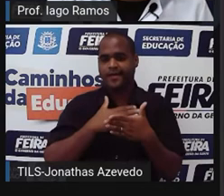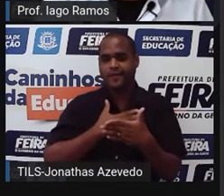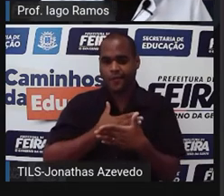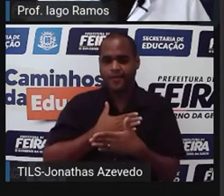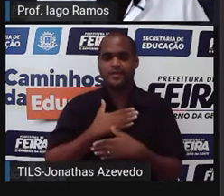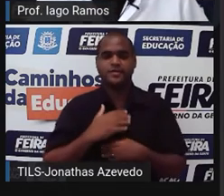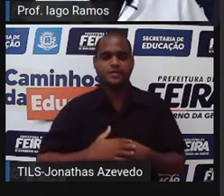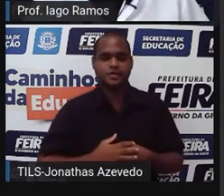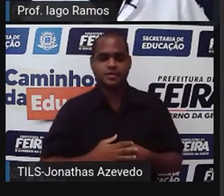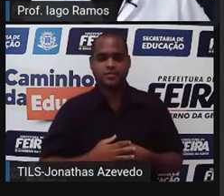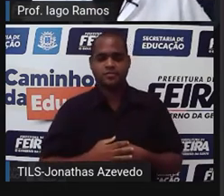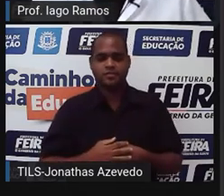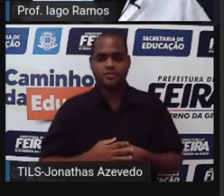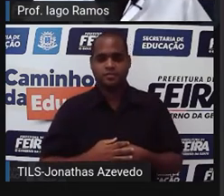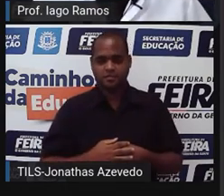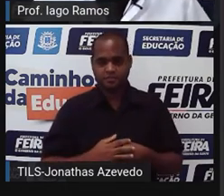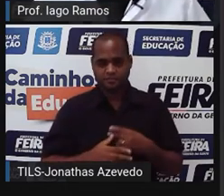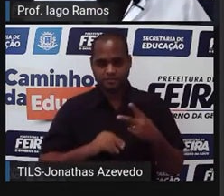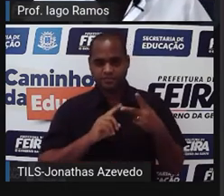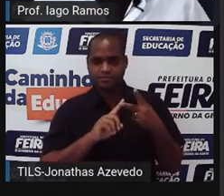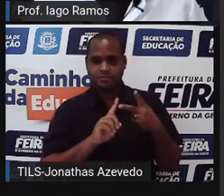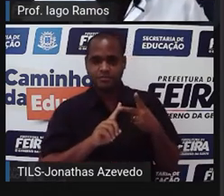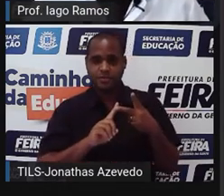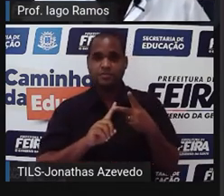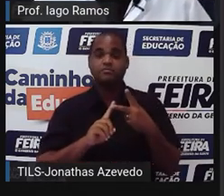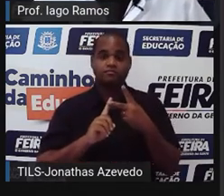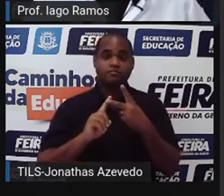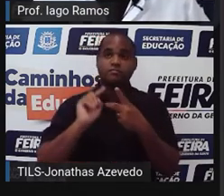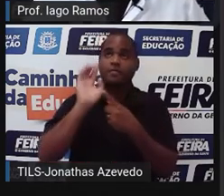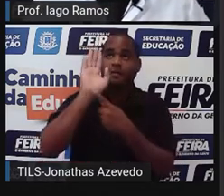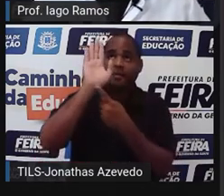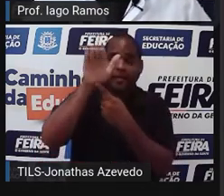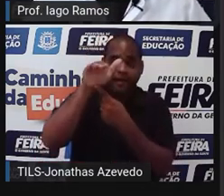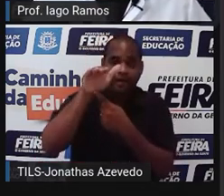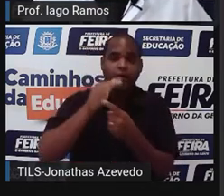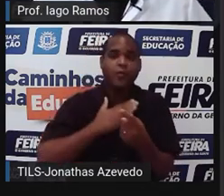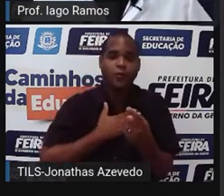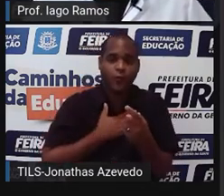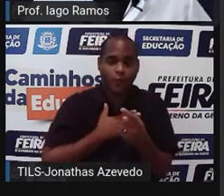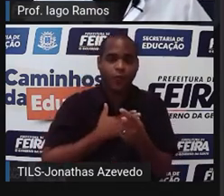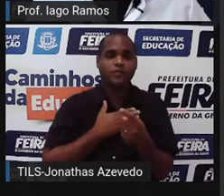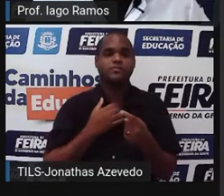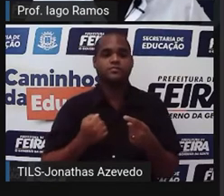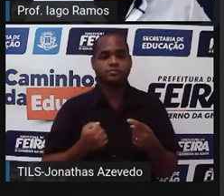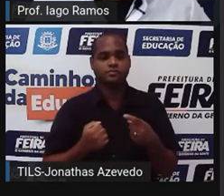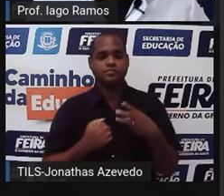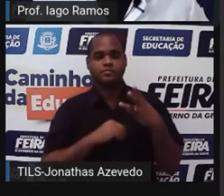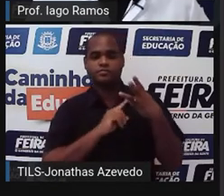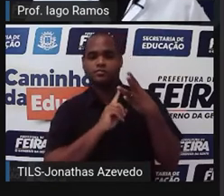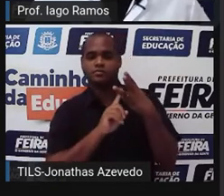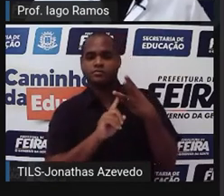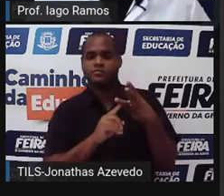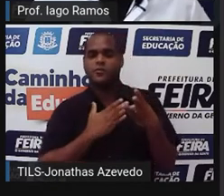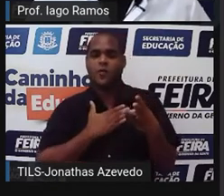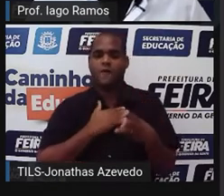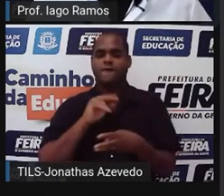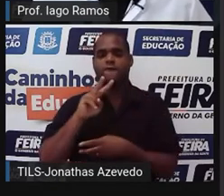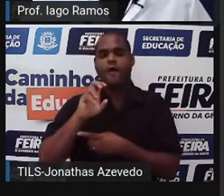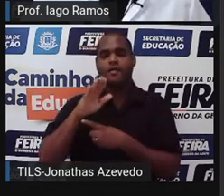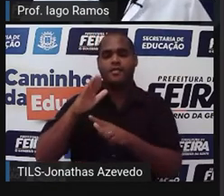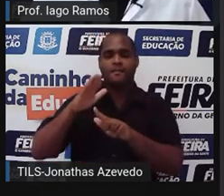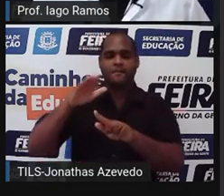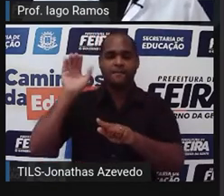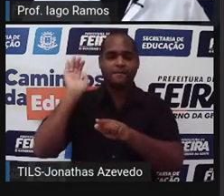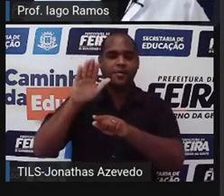gostam de futebol. O segundo círculo vai representar o local onde a gente vai colocar as pessoas que gostam de basquete e o terceiro